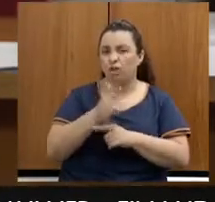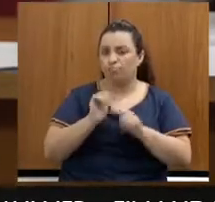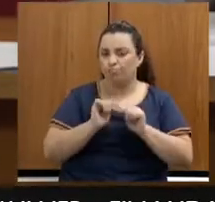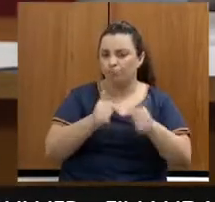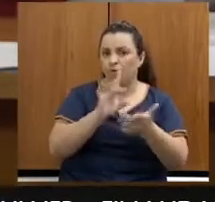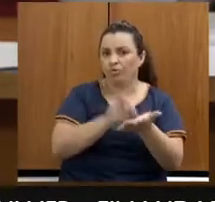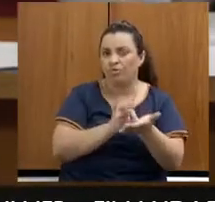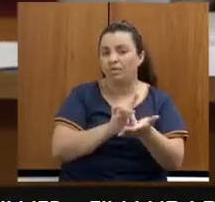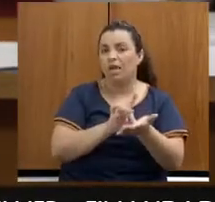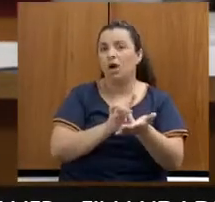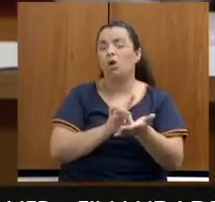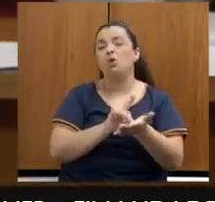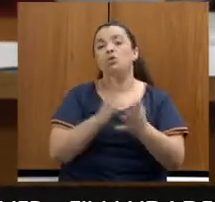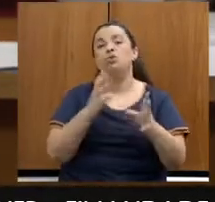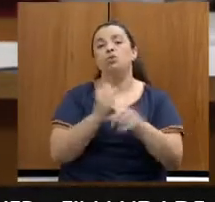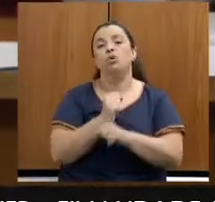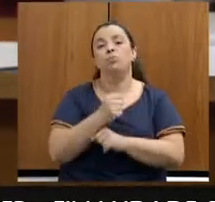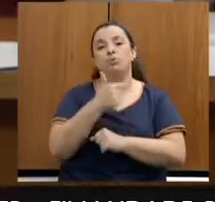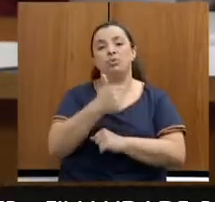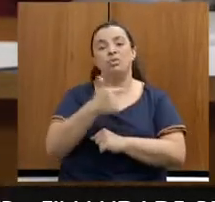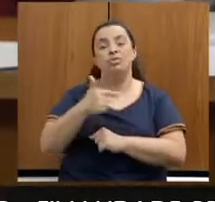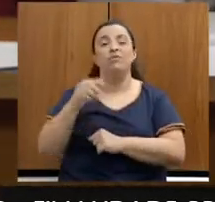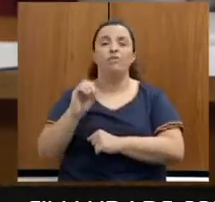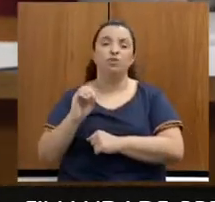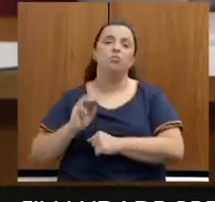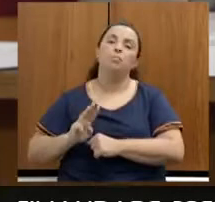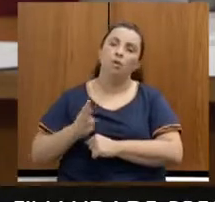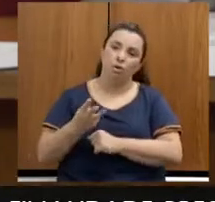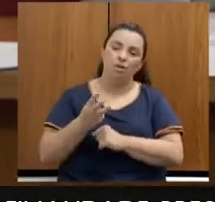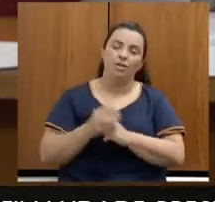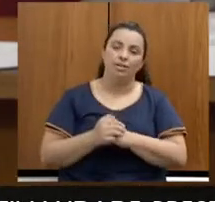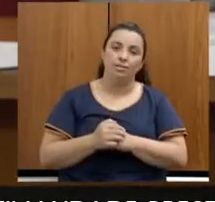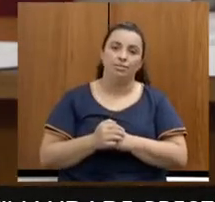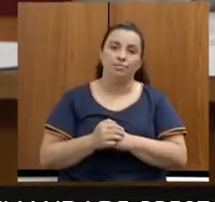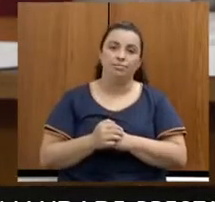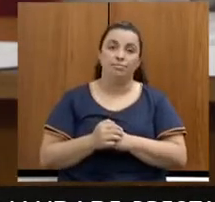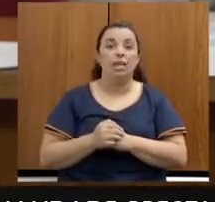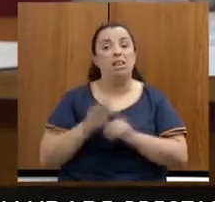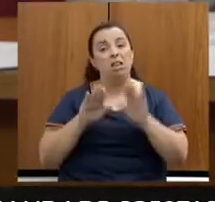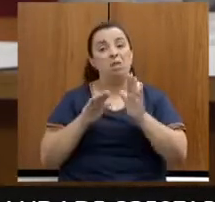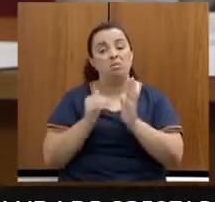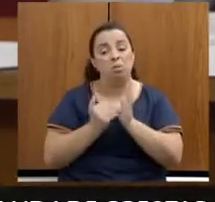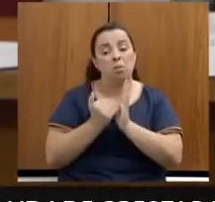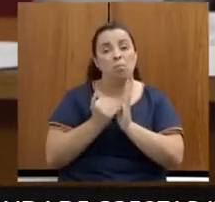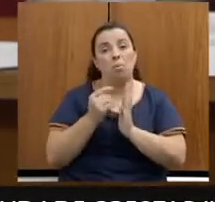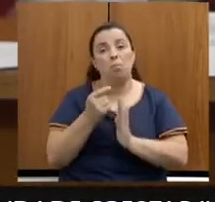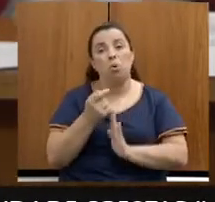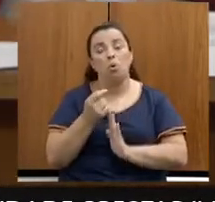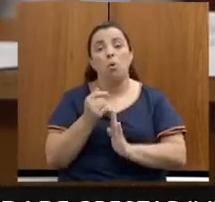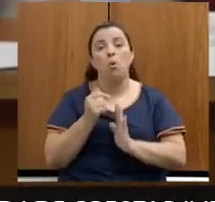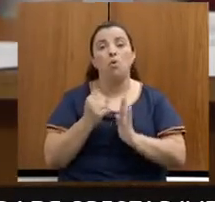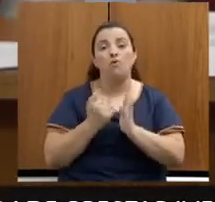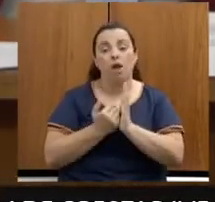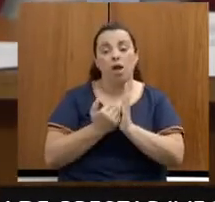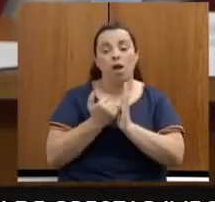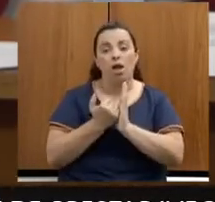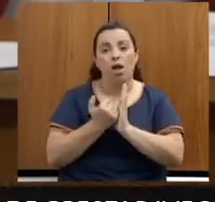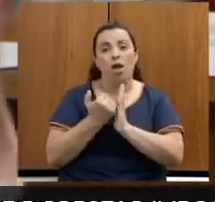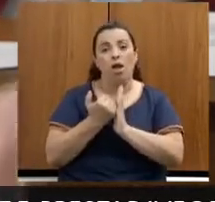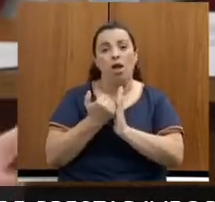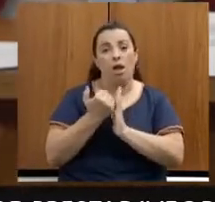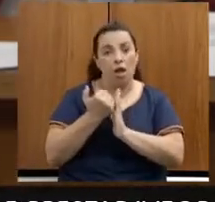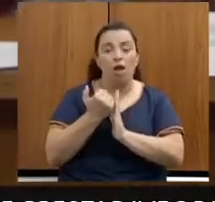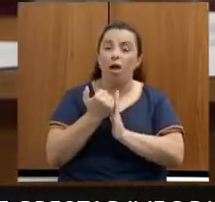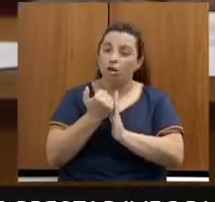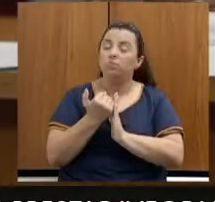de outubro, 220 milhões. Ela pode ter aumentado pouco, mas ela vem aumentando de certa forma. E